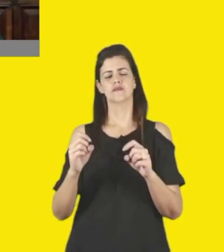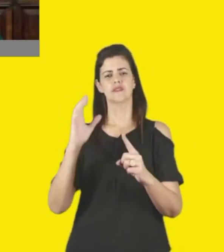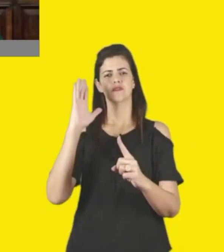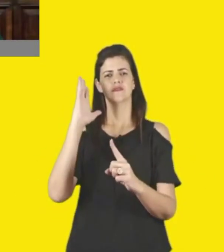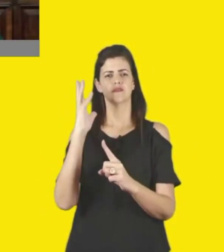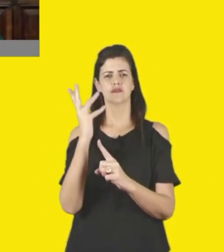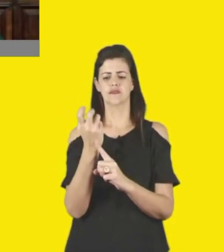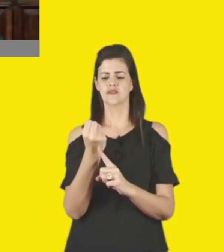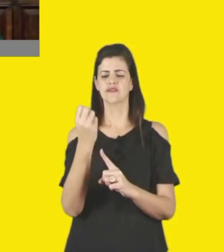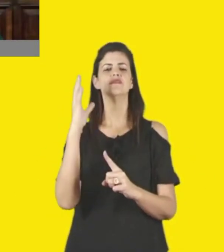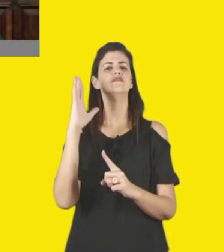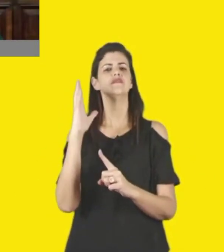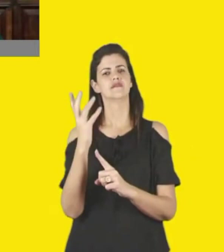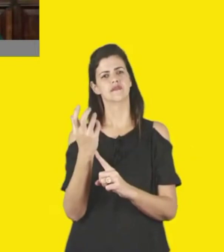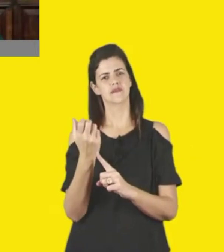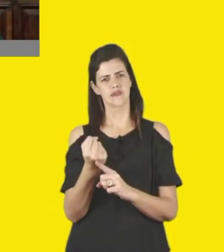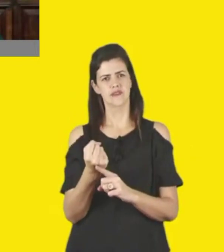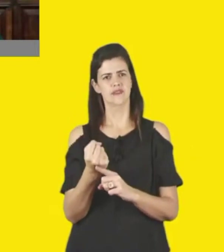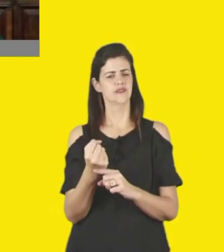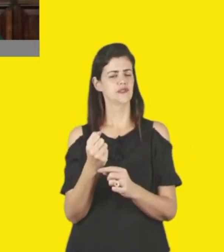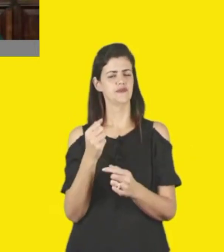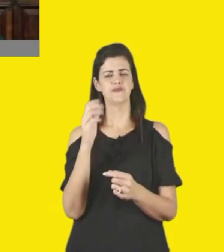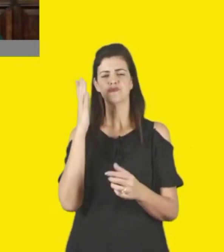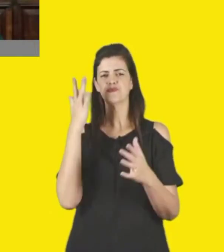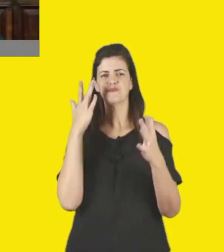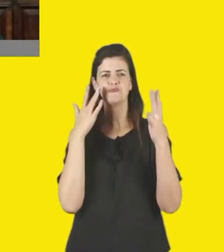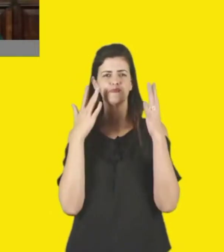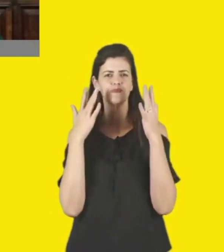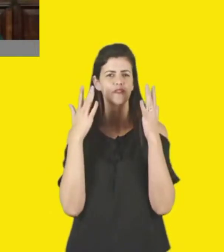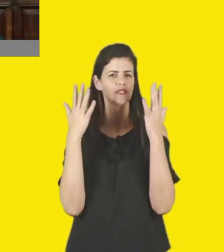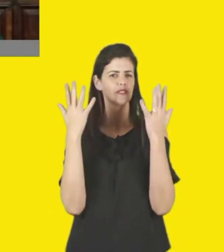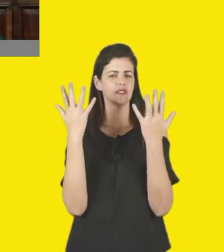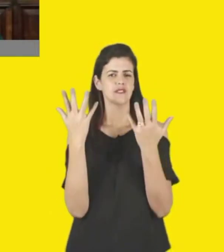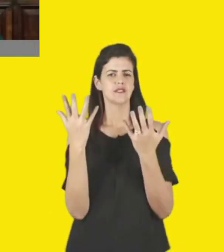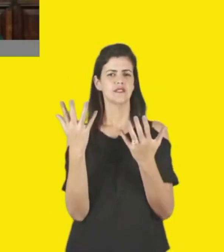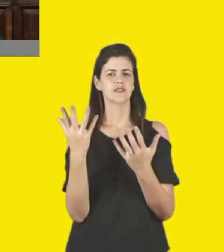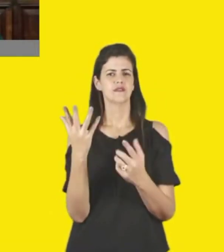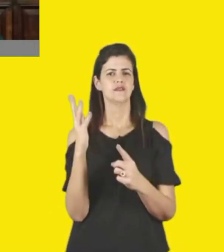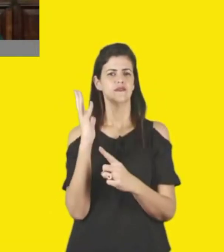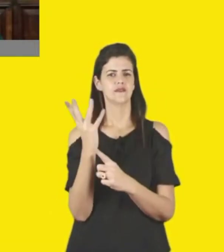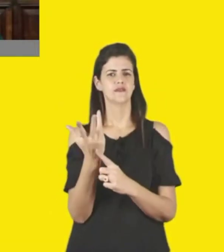as linguagens artísticas que desenvolvemos nas nossas unidades.